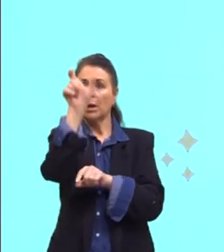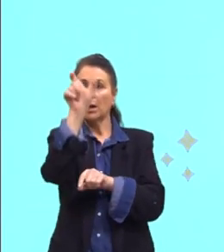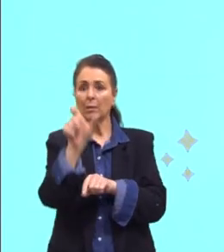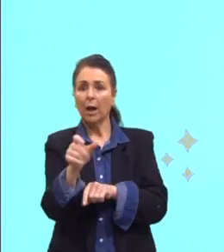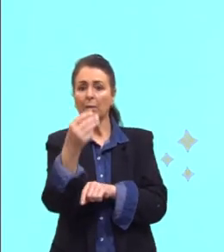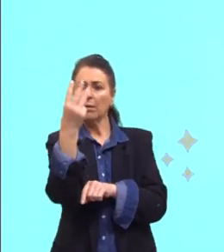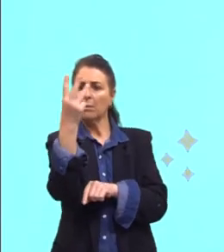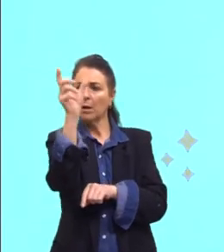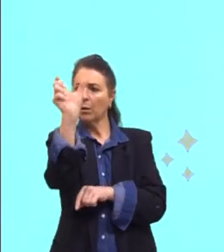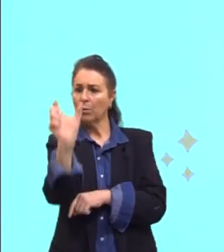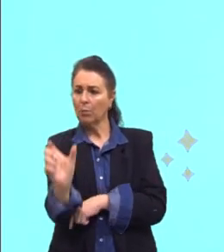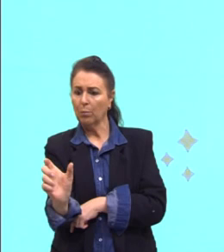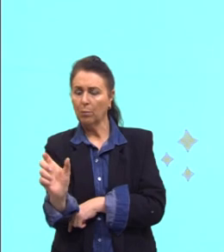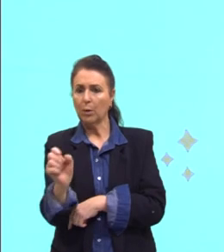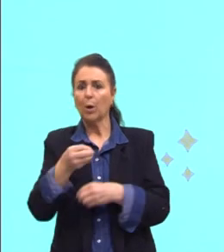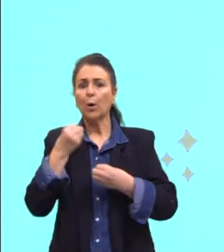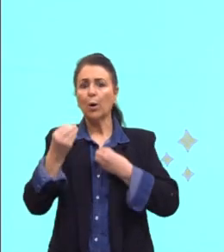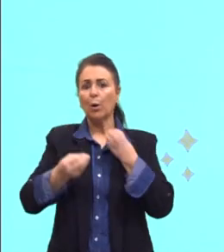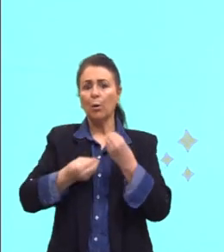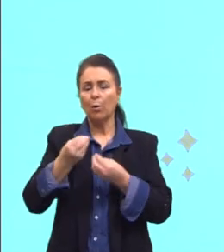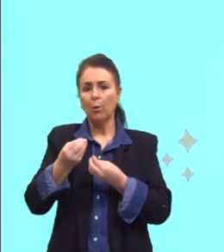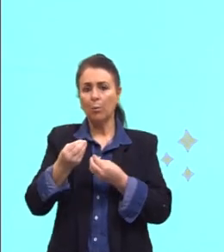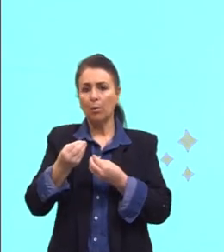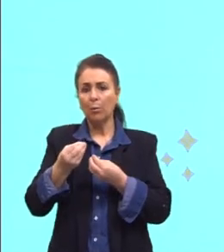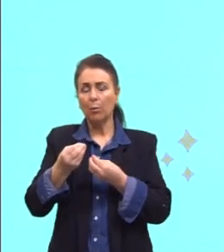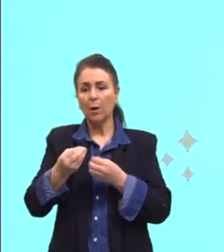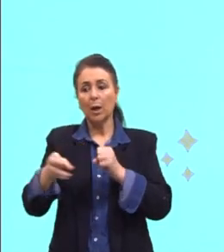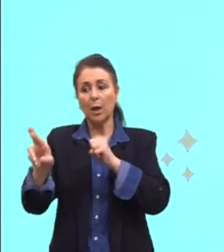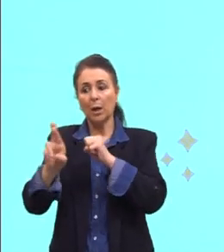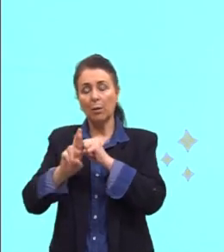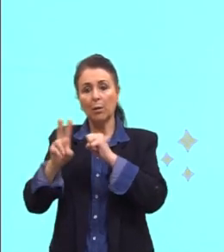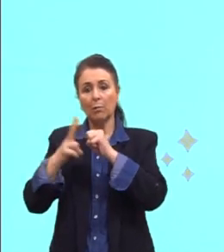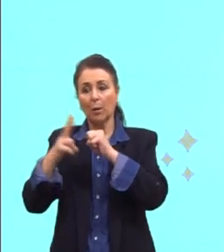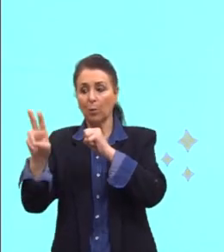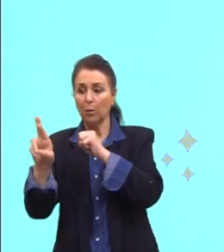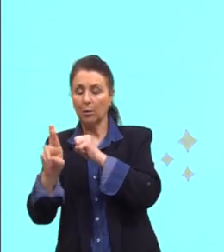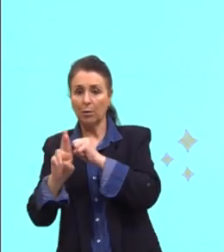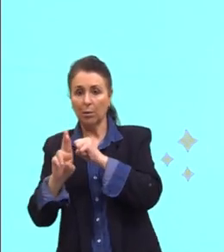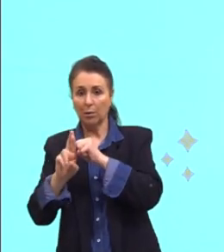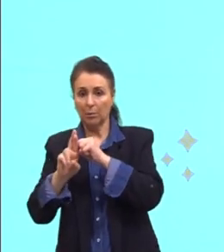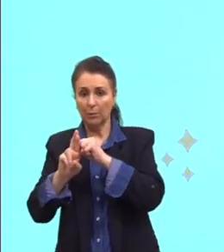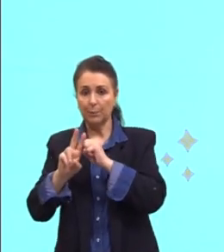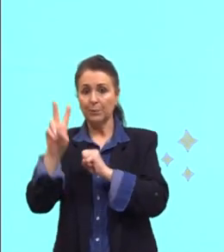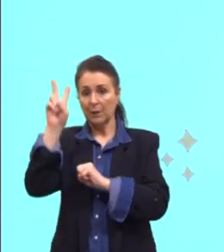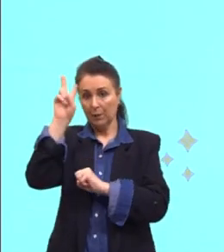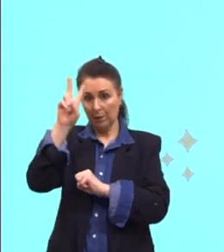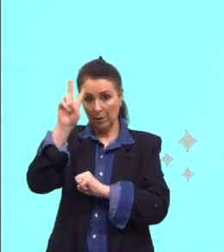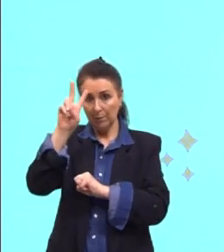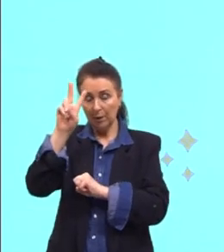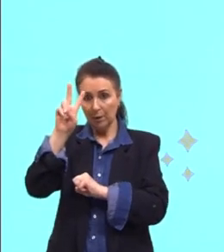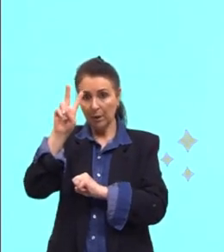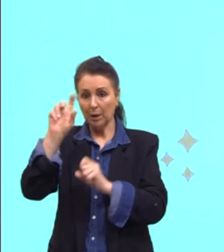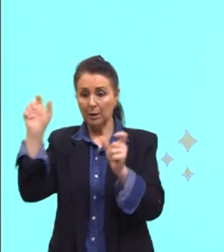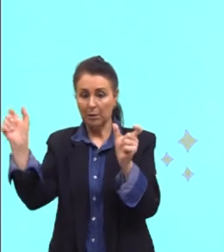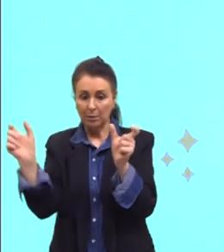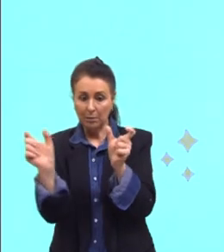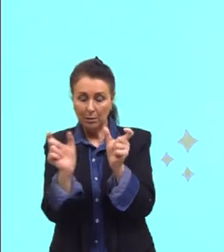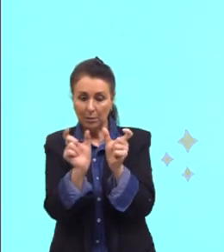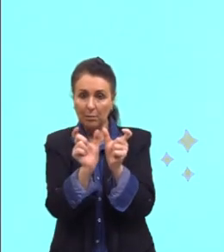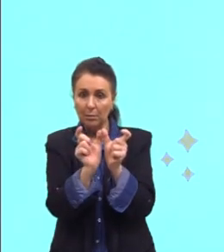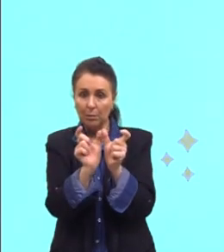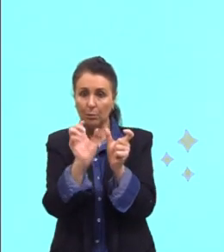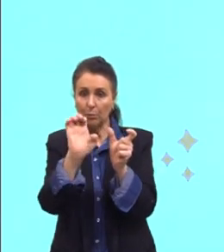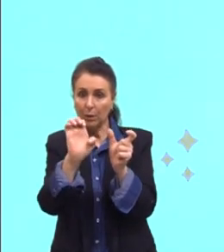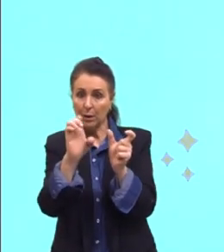coluna. O que acontece, então? Acontece que ele é regular. Ganha um ED. Lembra ali do constructed? Tem um ED. ED